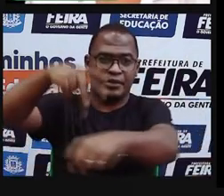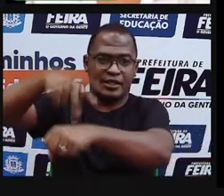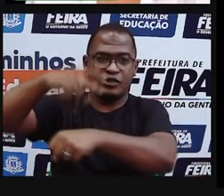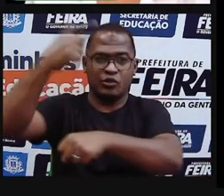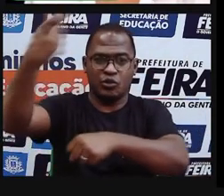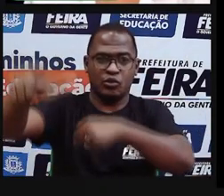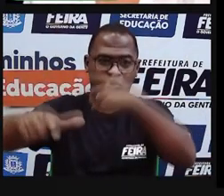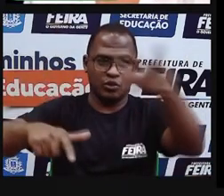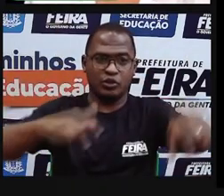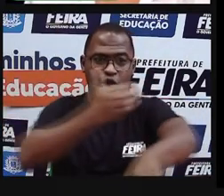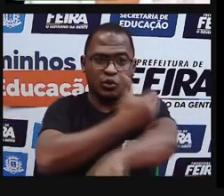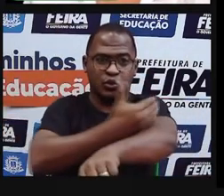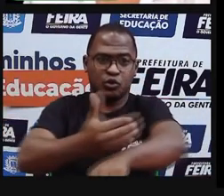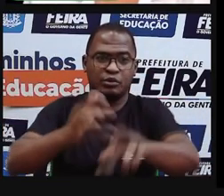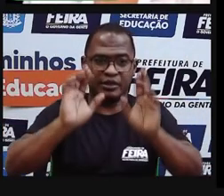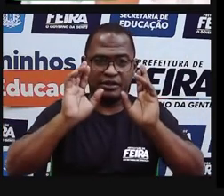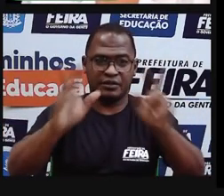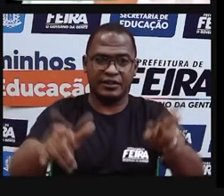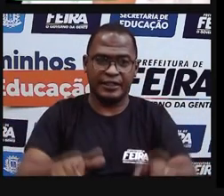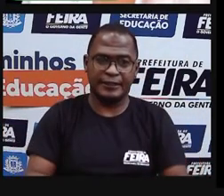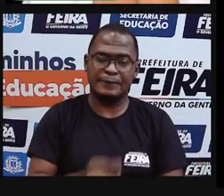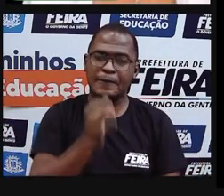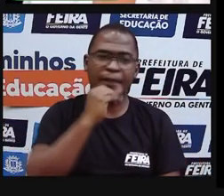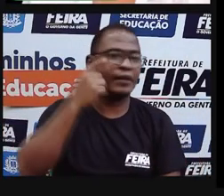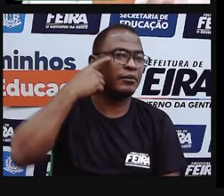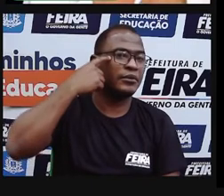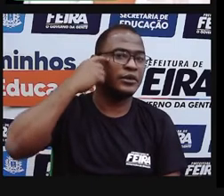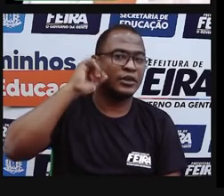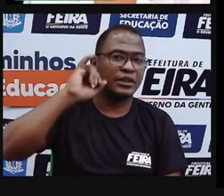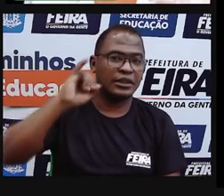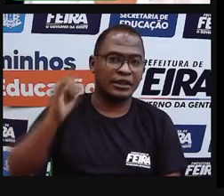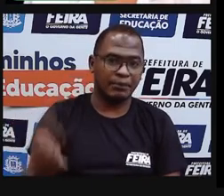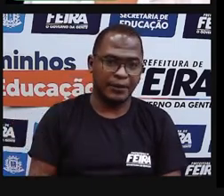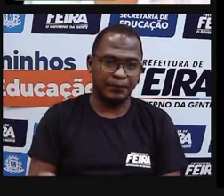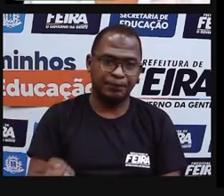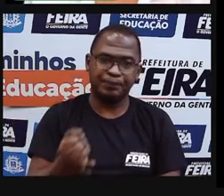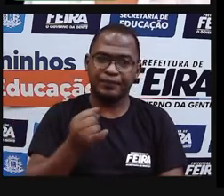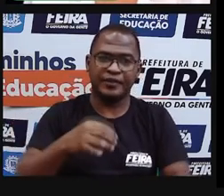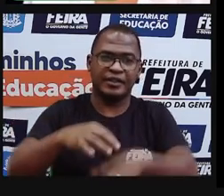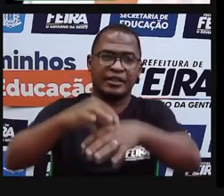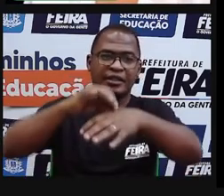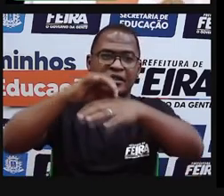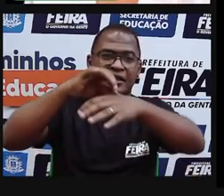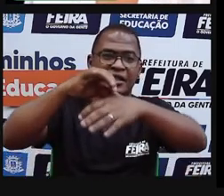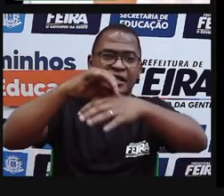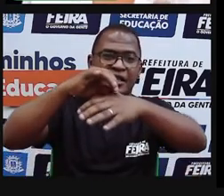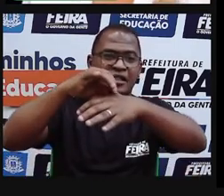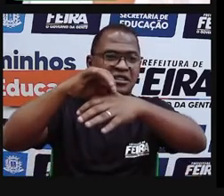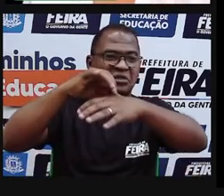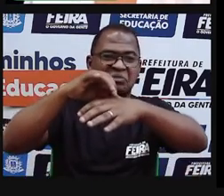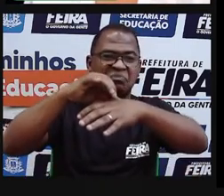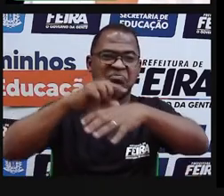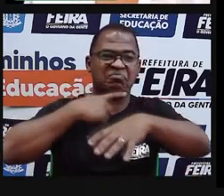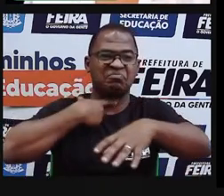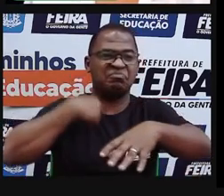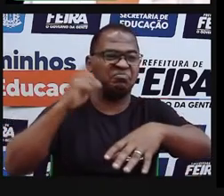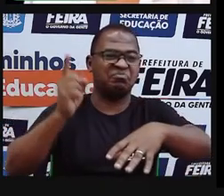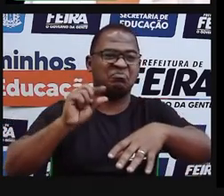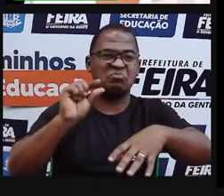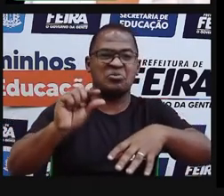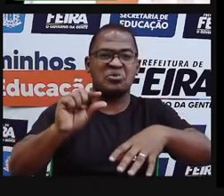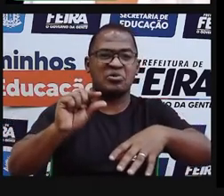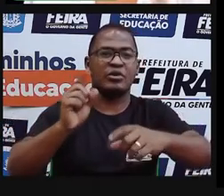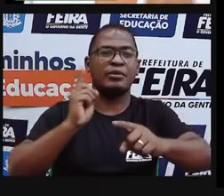diferença, tá? No Japão, por exemplo, eles comem menos carnes vermelhas. O que reduz o colesterol,